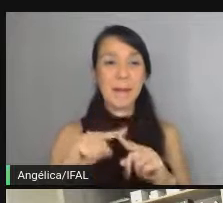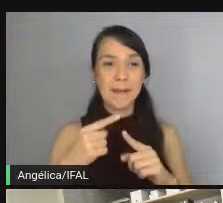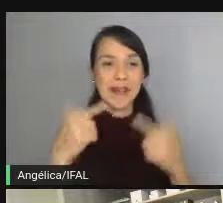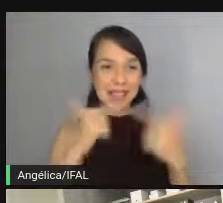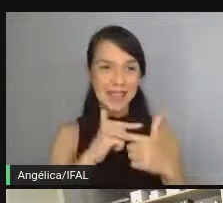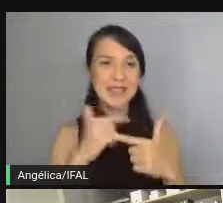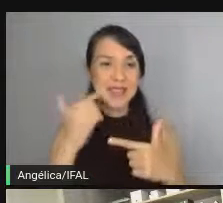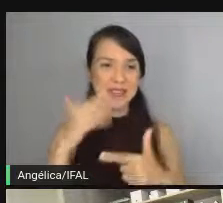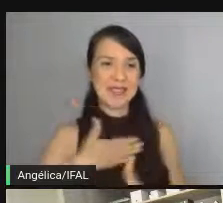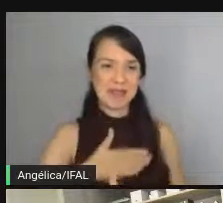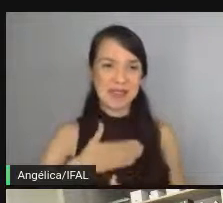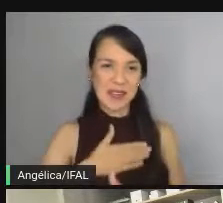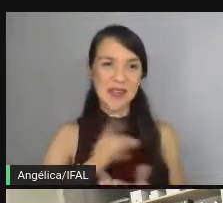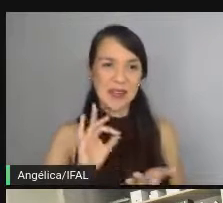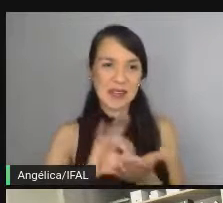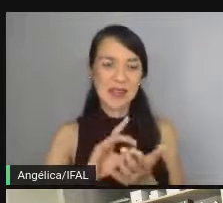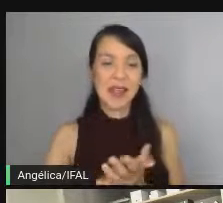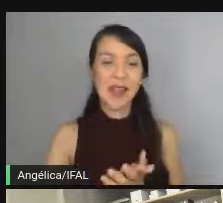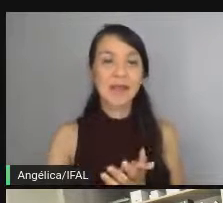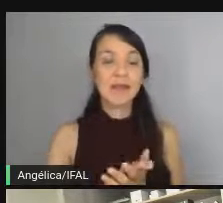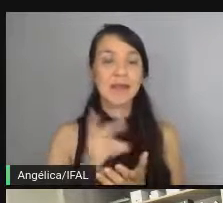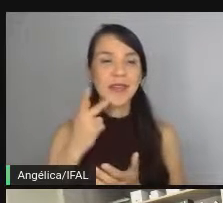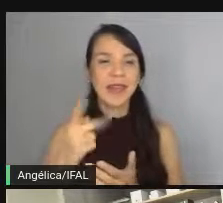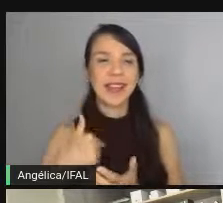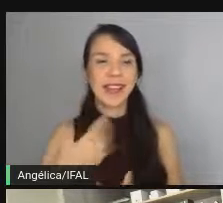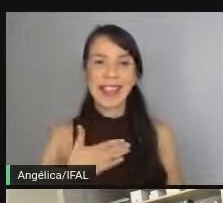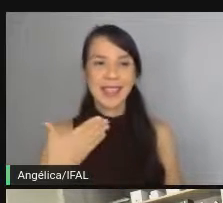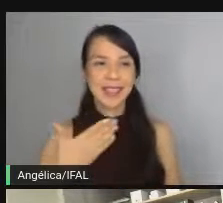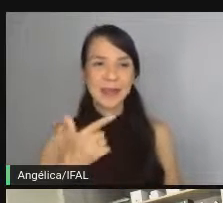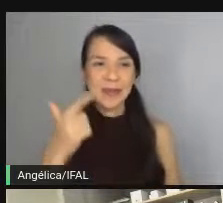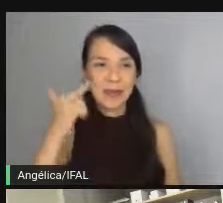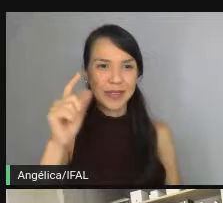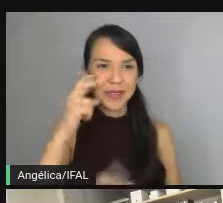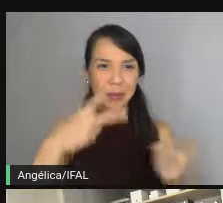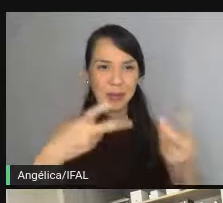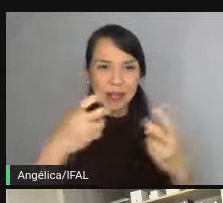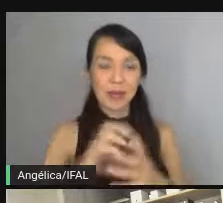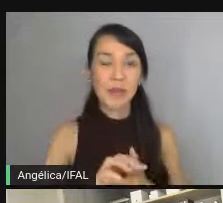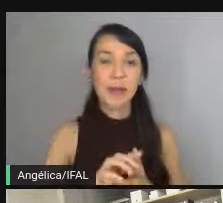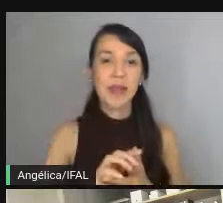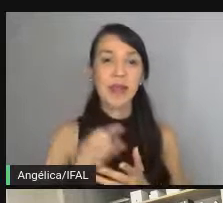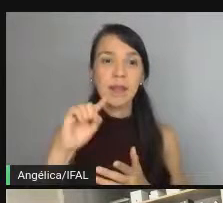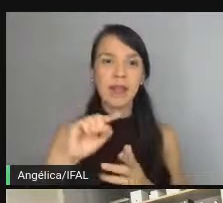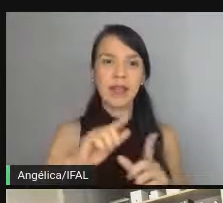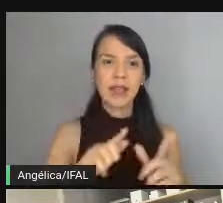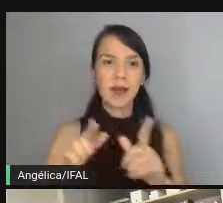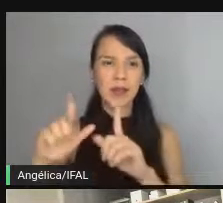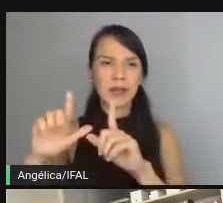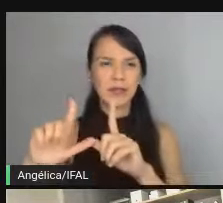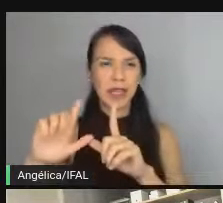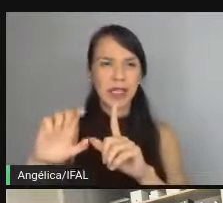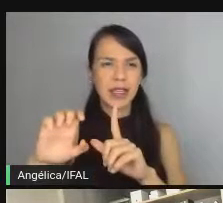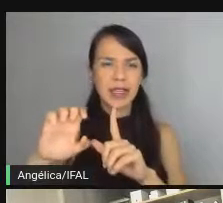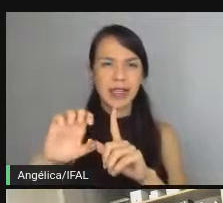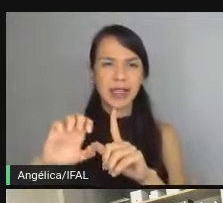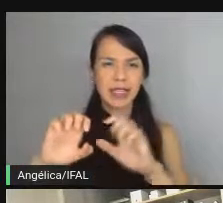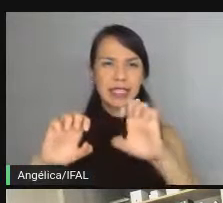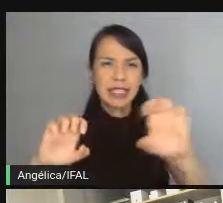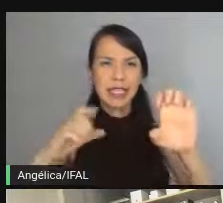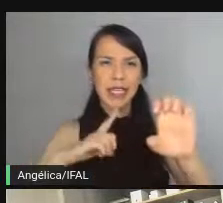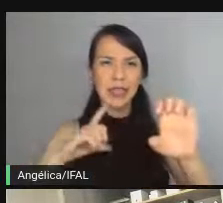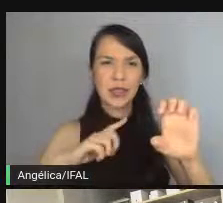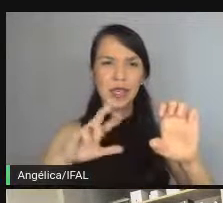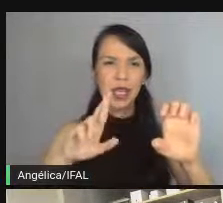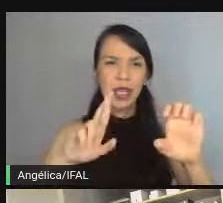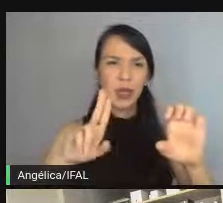vai ser garantida. E eu não falei que ia ter surpresa, galera, não sei se vocês estão percebendo, mas aqui no canto inferior esquerdo tem um Ruby,